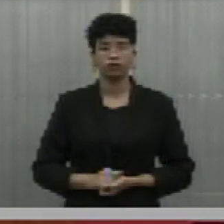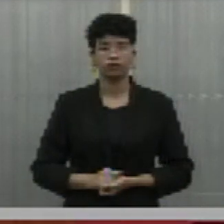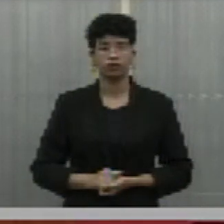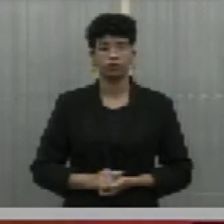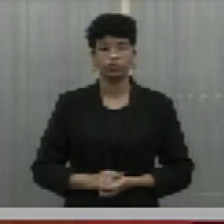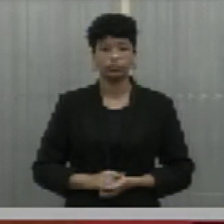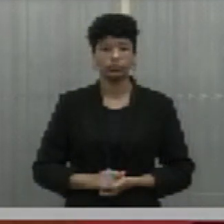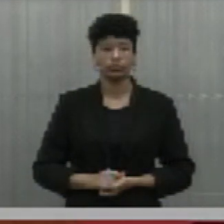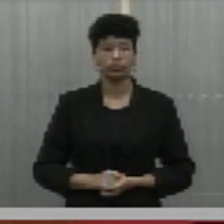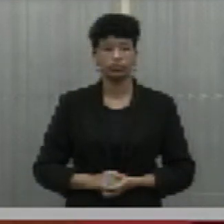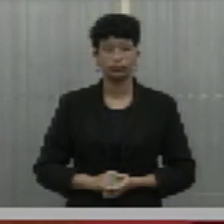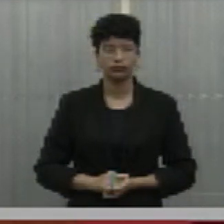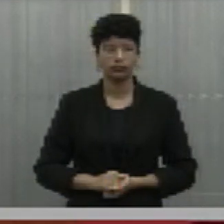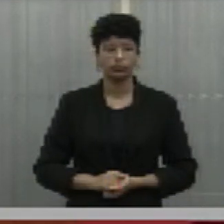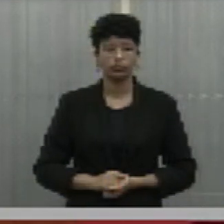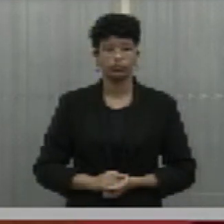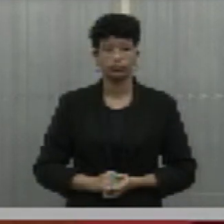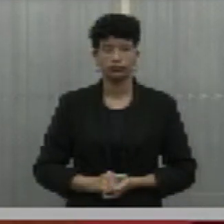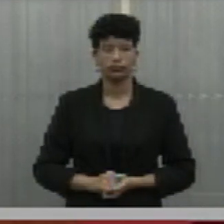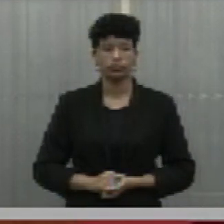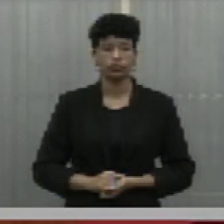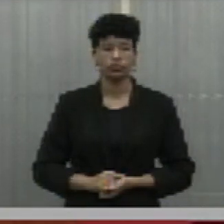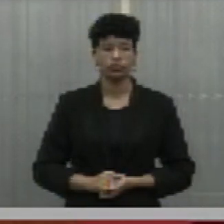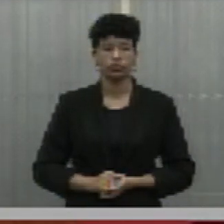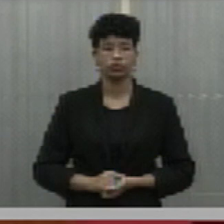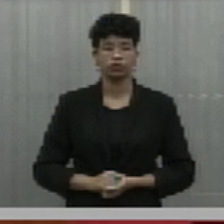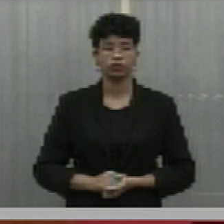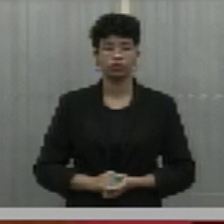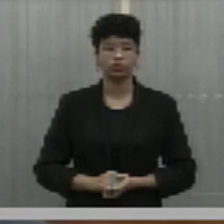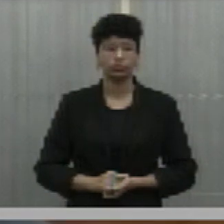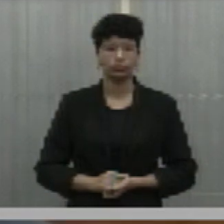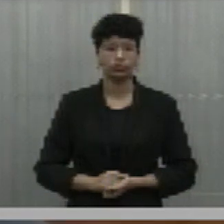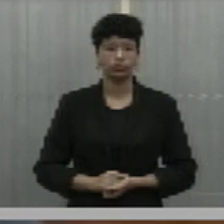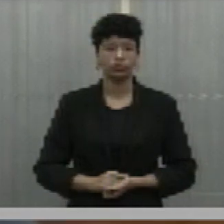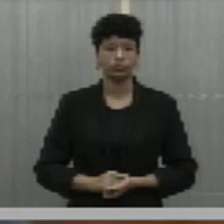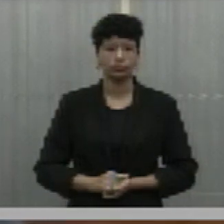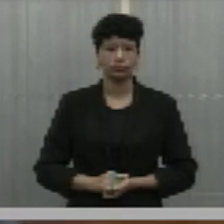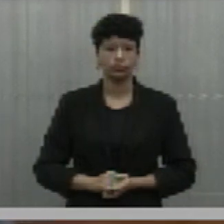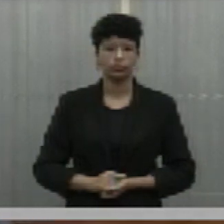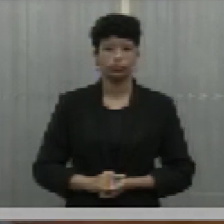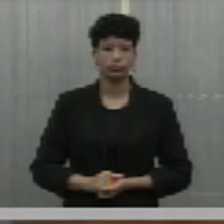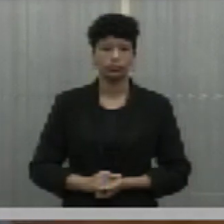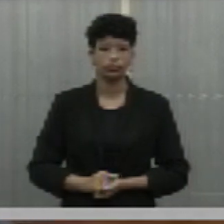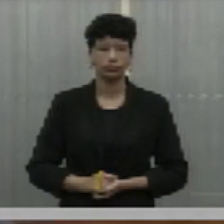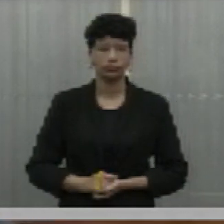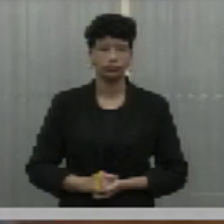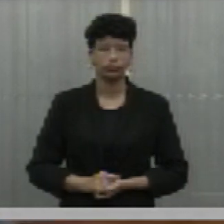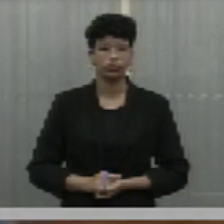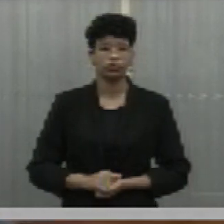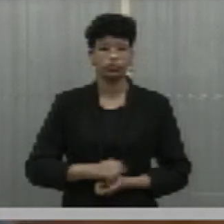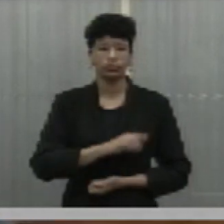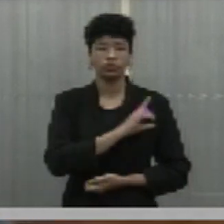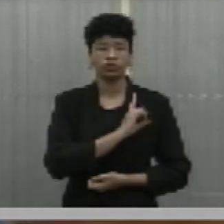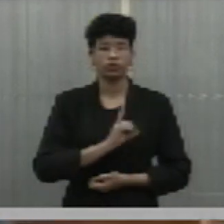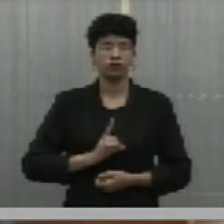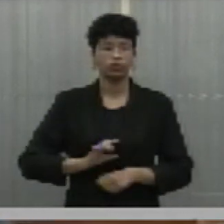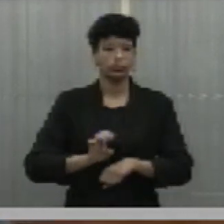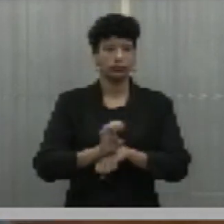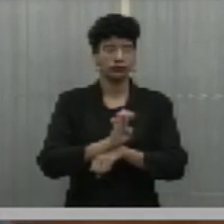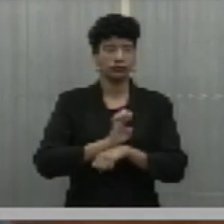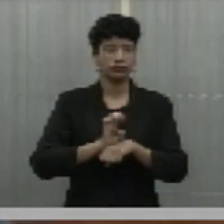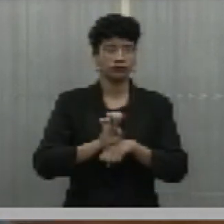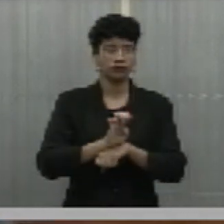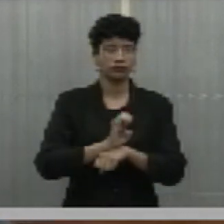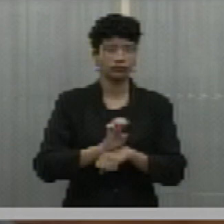Saiu? Saiu. Abote, ausente. Ausente. Deputada Elisângela Moura.